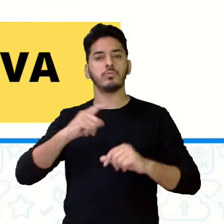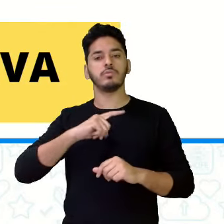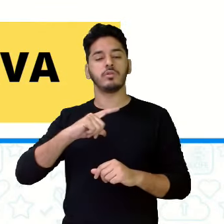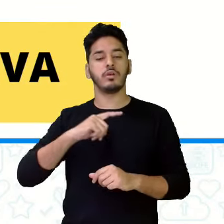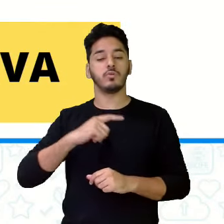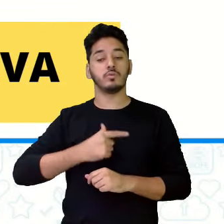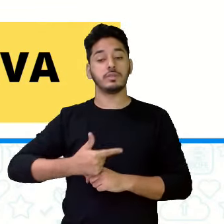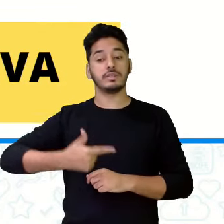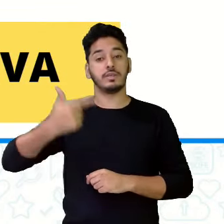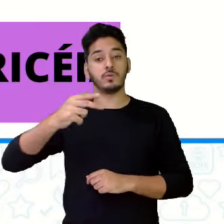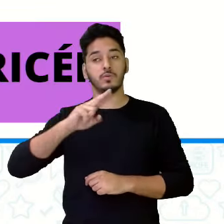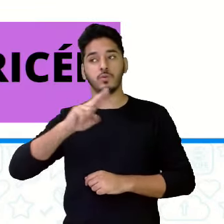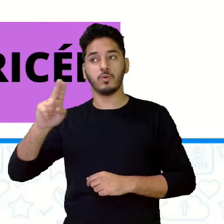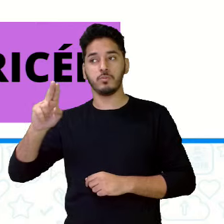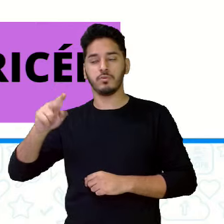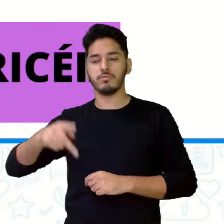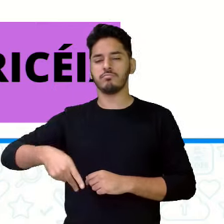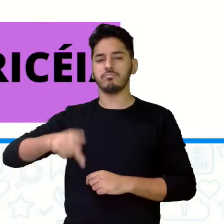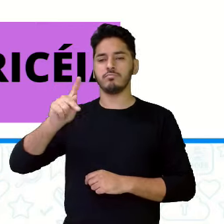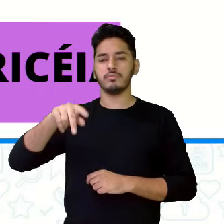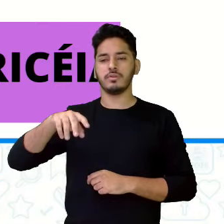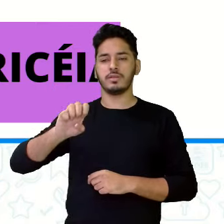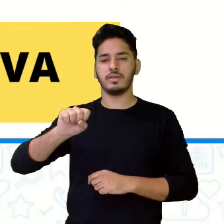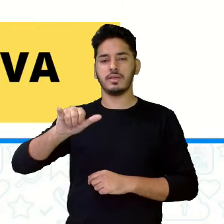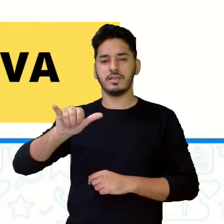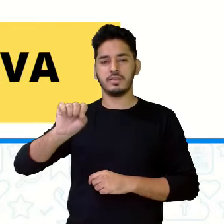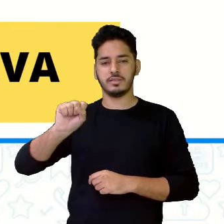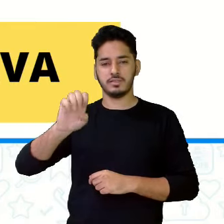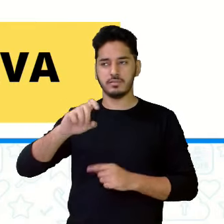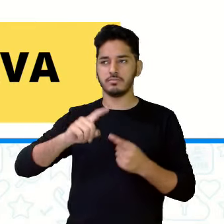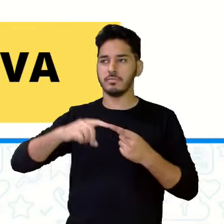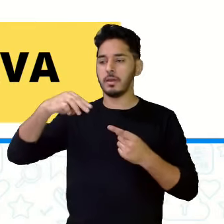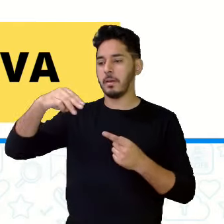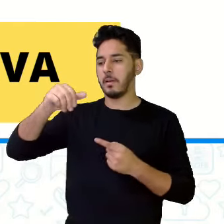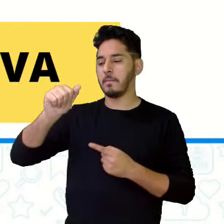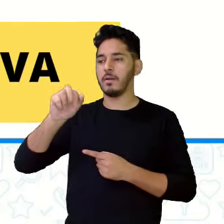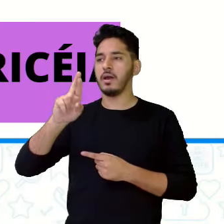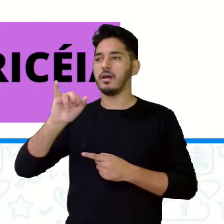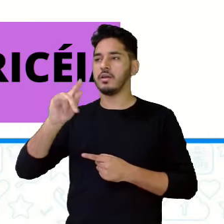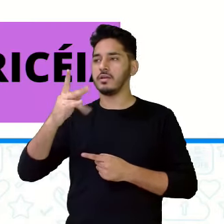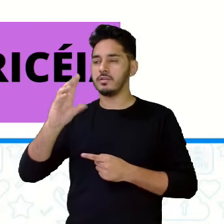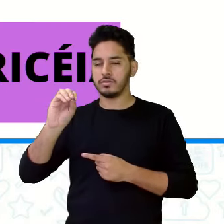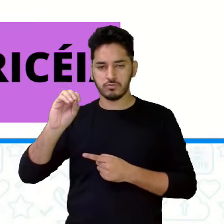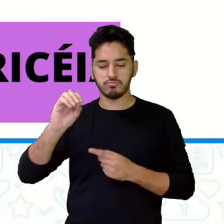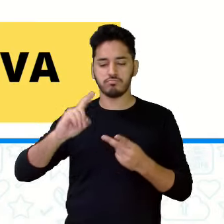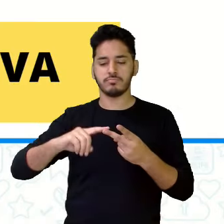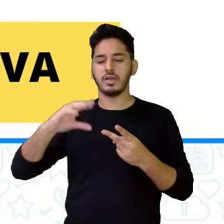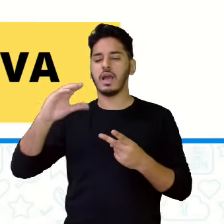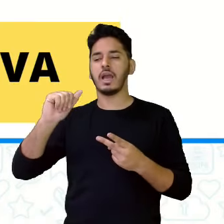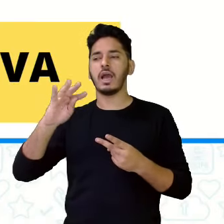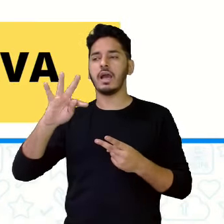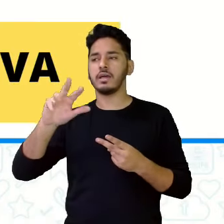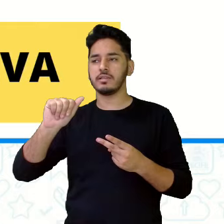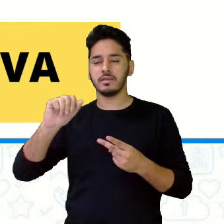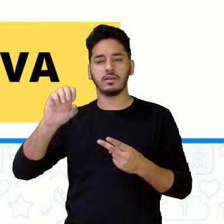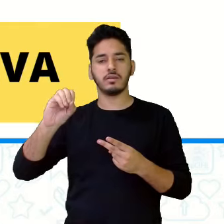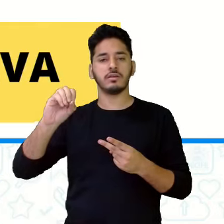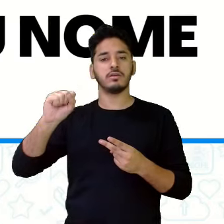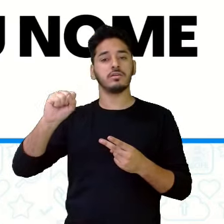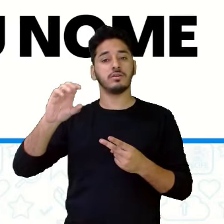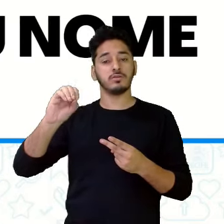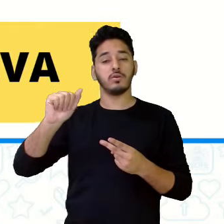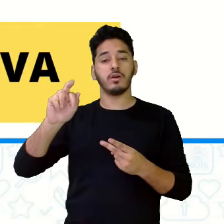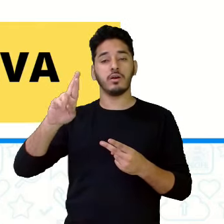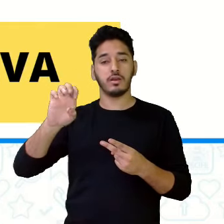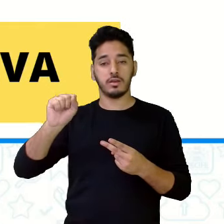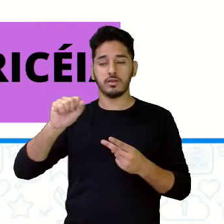sobrenome, Casey Marinho, Cátia Soares, Sinara Souza e